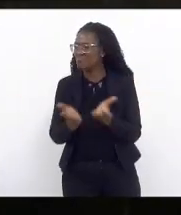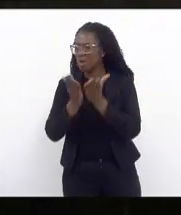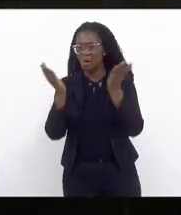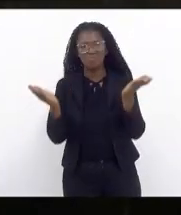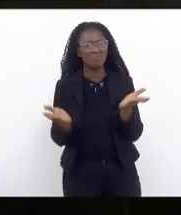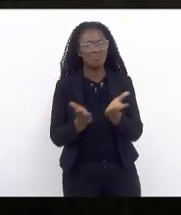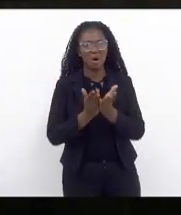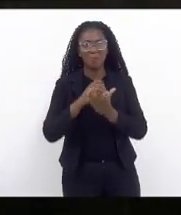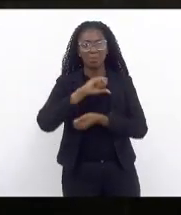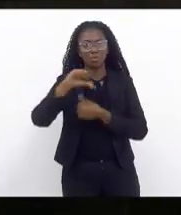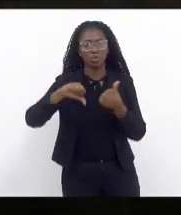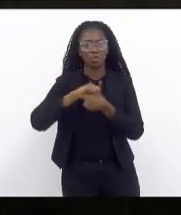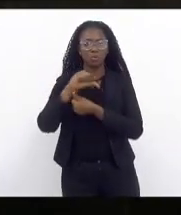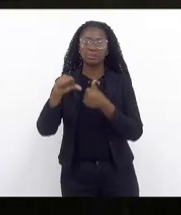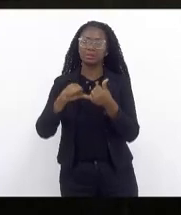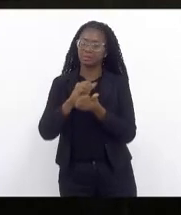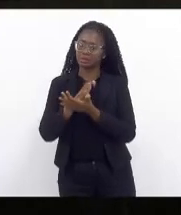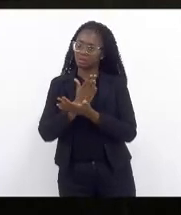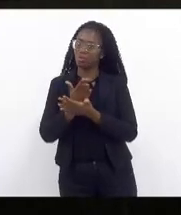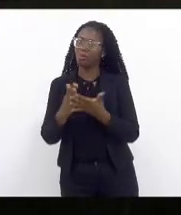mudanças precisavam